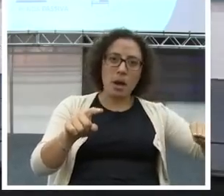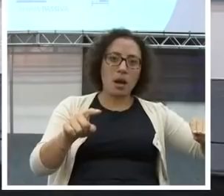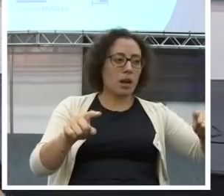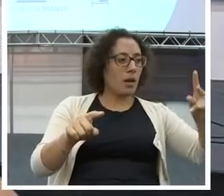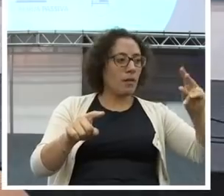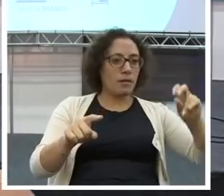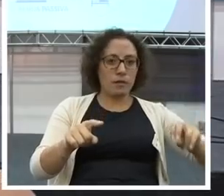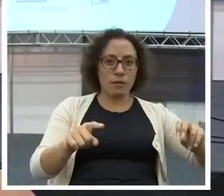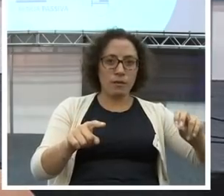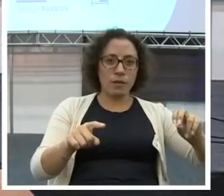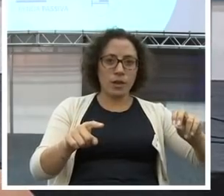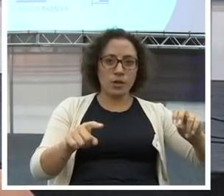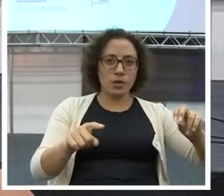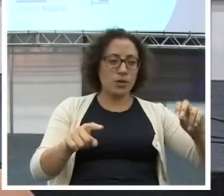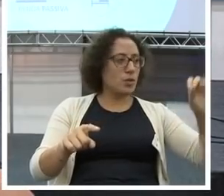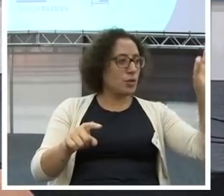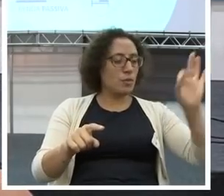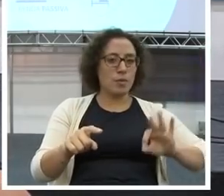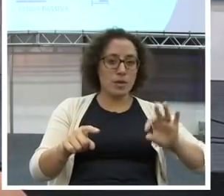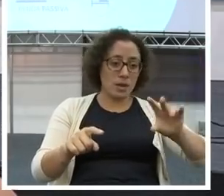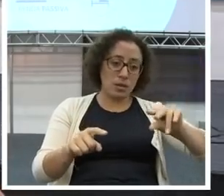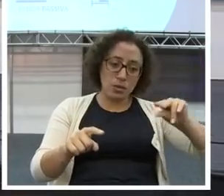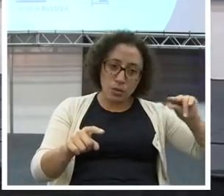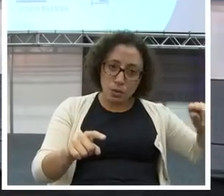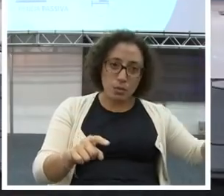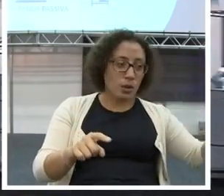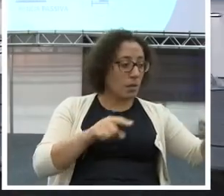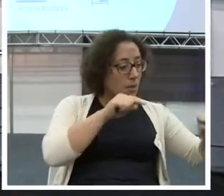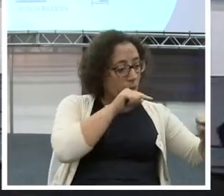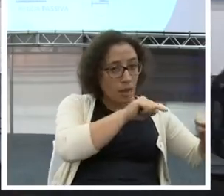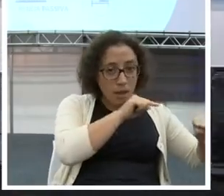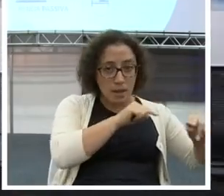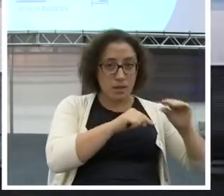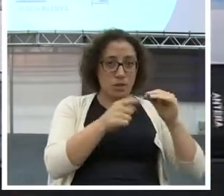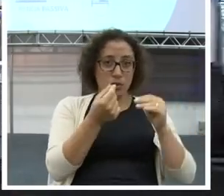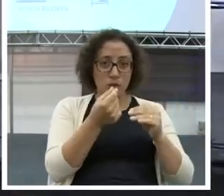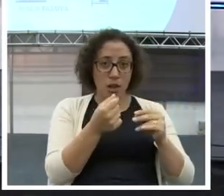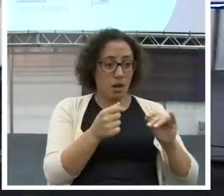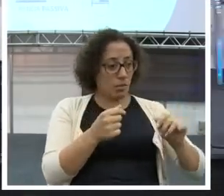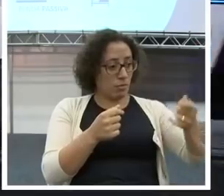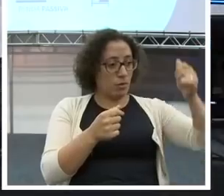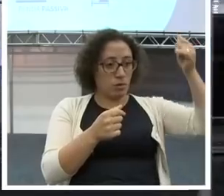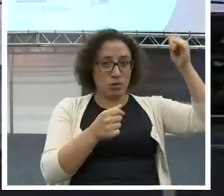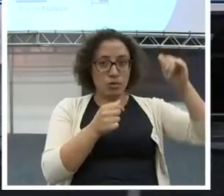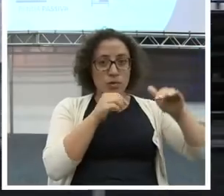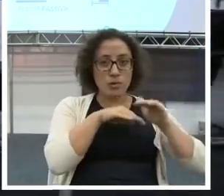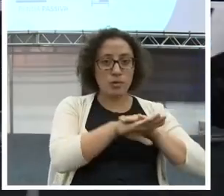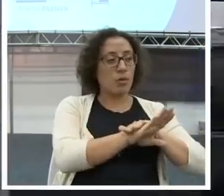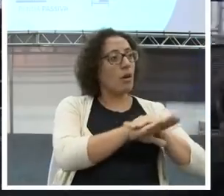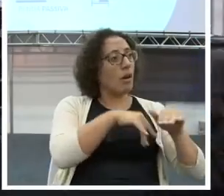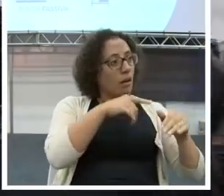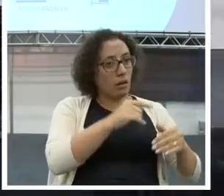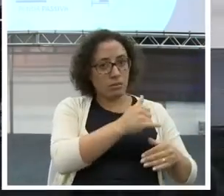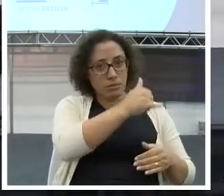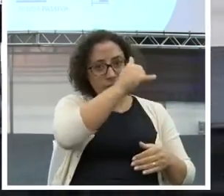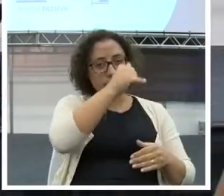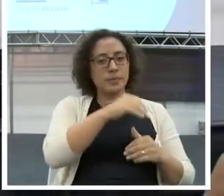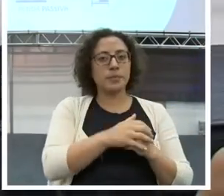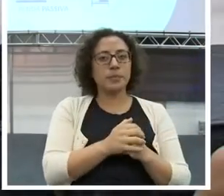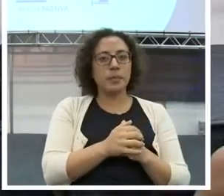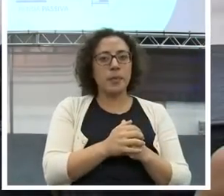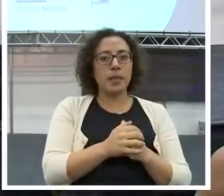investe esse dinheiro. Esse dinheiro vai replicar para você. Agora, quer ver uma coisa? Olha aqui. Renda